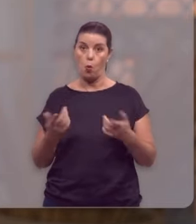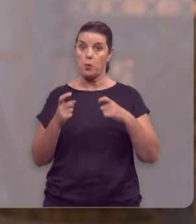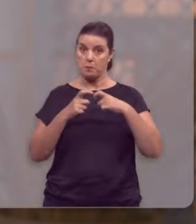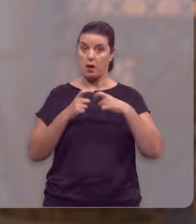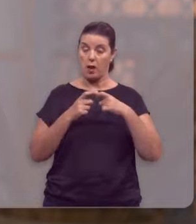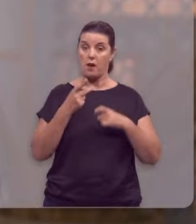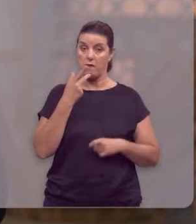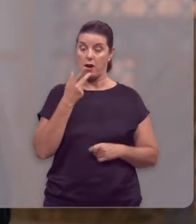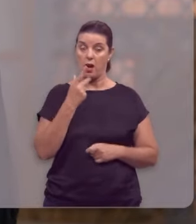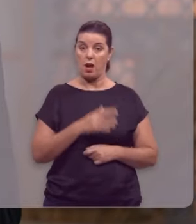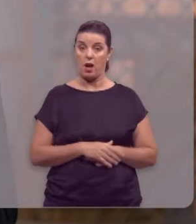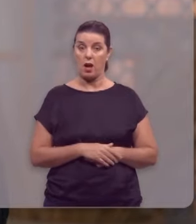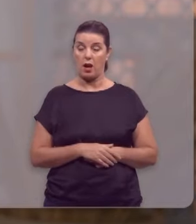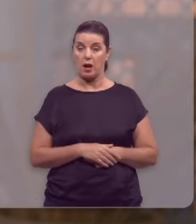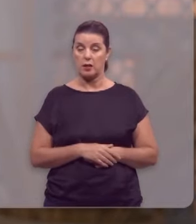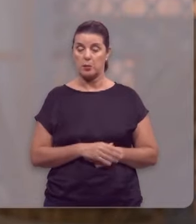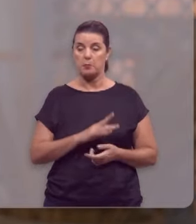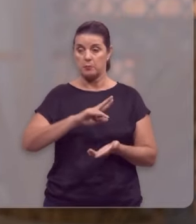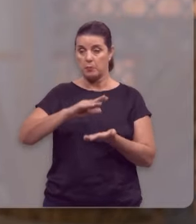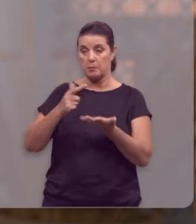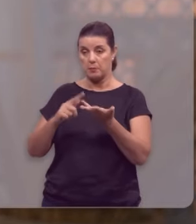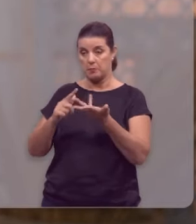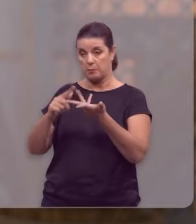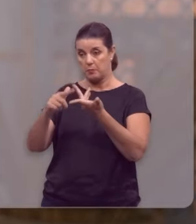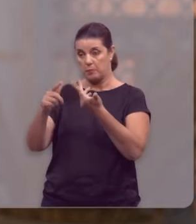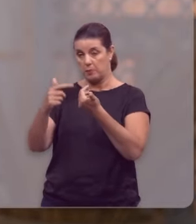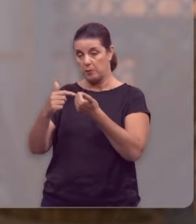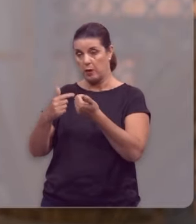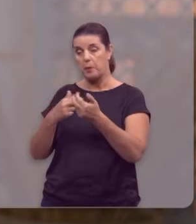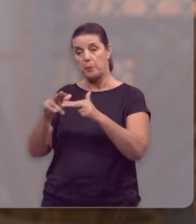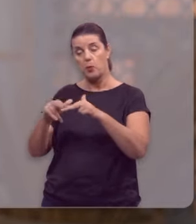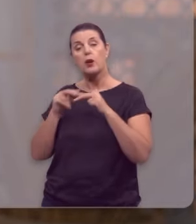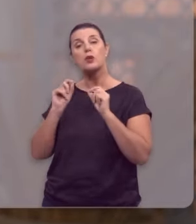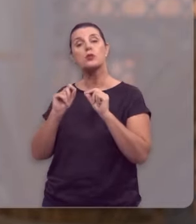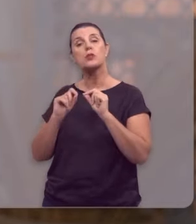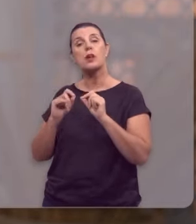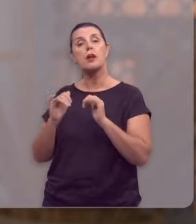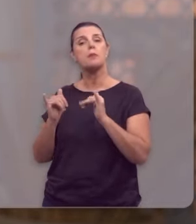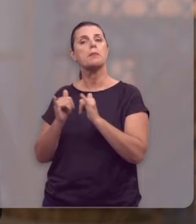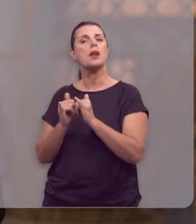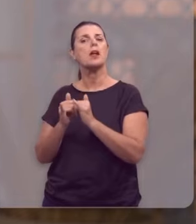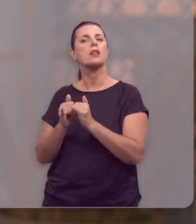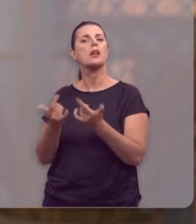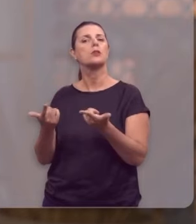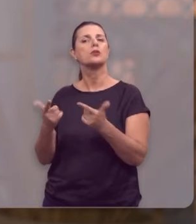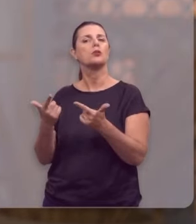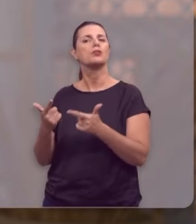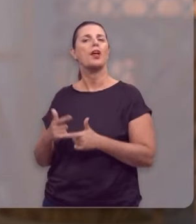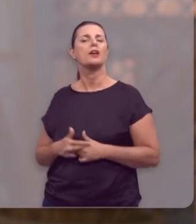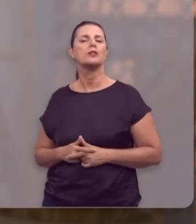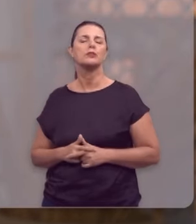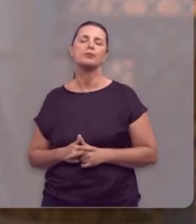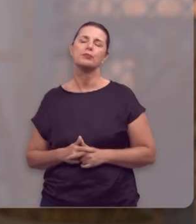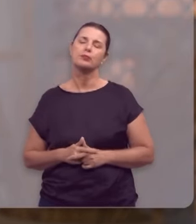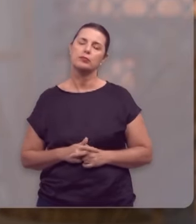grande parte das enfermidades são resultado das chamadas doenças psicosomáticas.